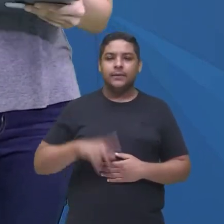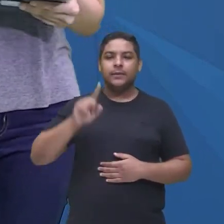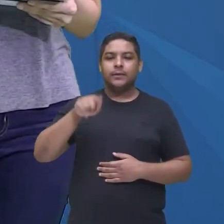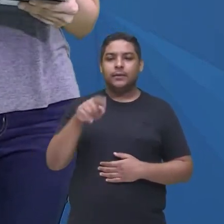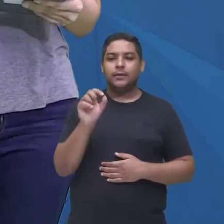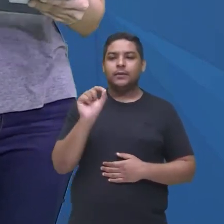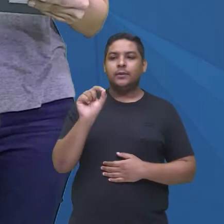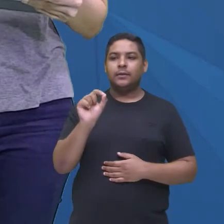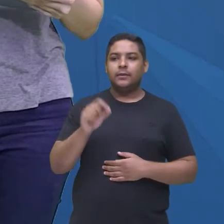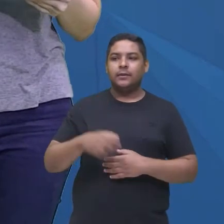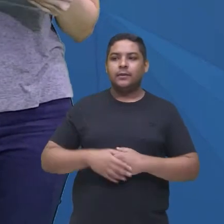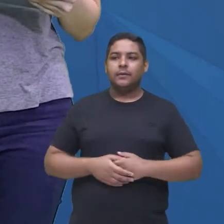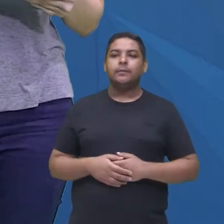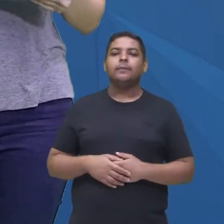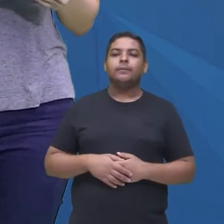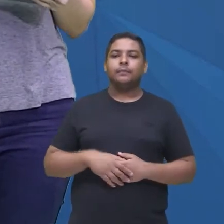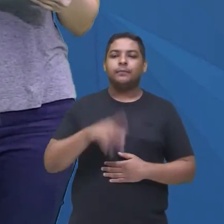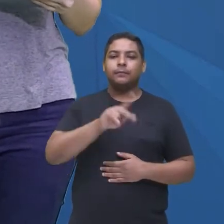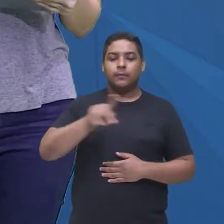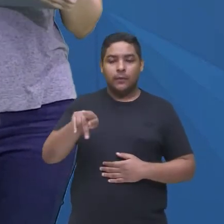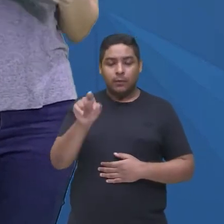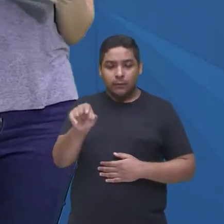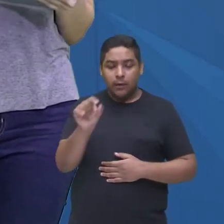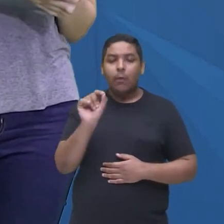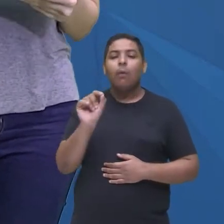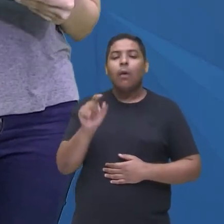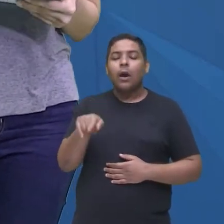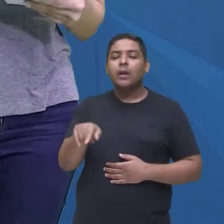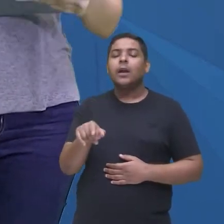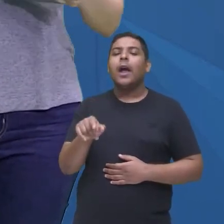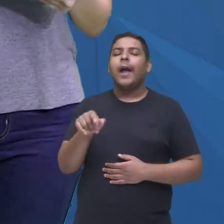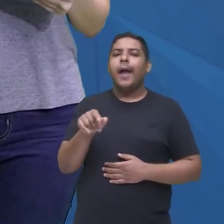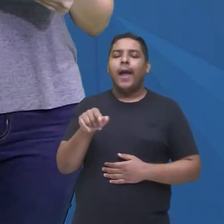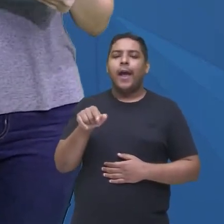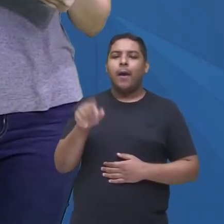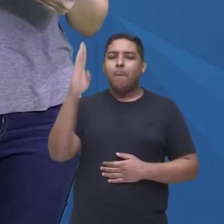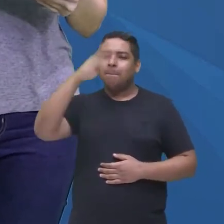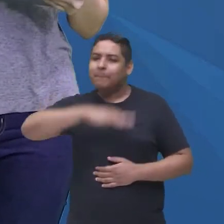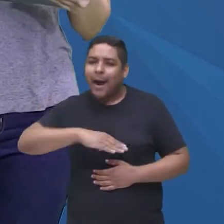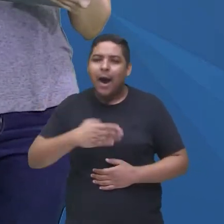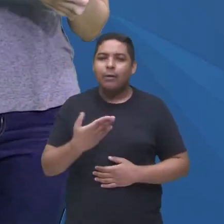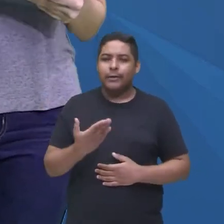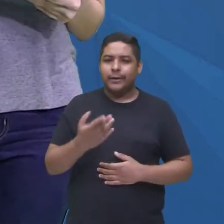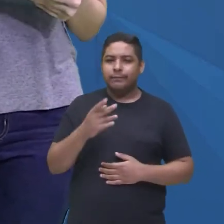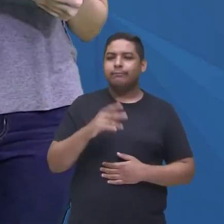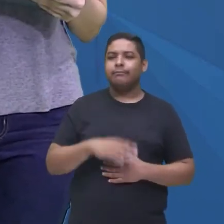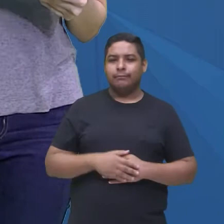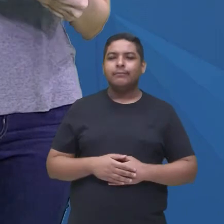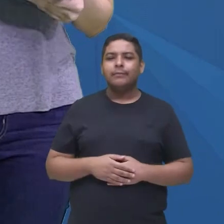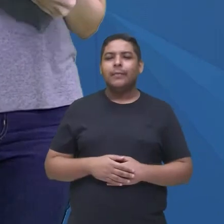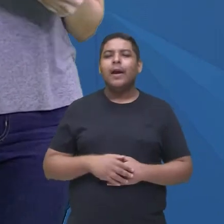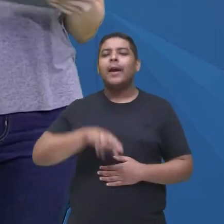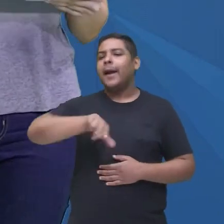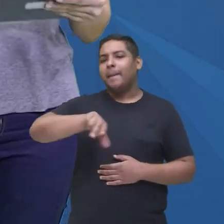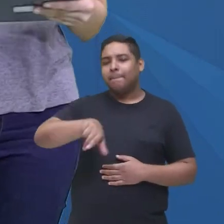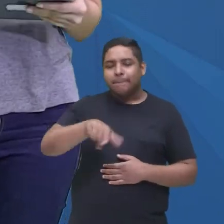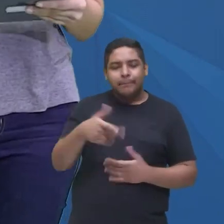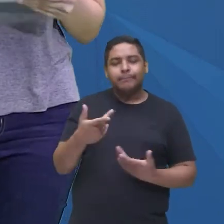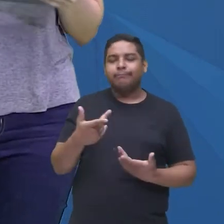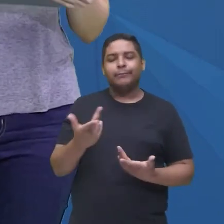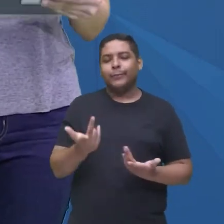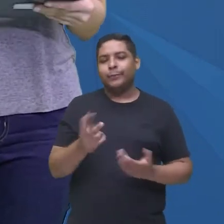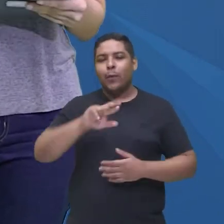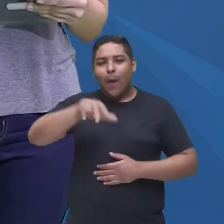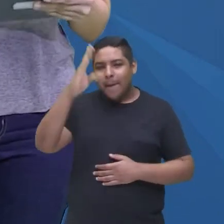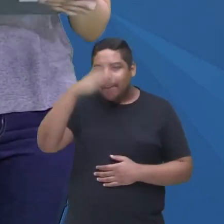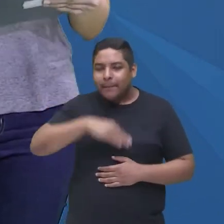meio as avessas, assim, né, as avessas, e assim, é bem curioso, né? Tem gente que gosta da série, é bastante elogiada, se identifica, né, pelo